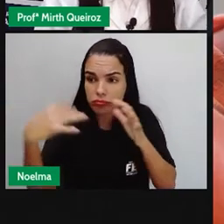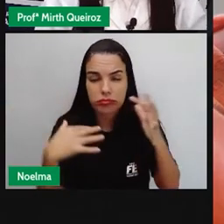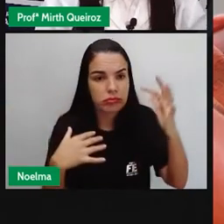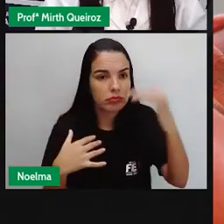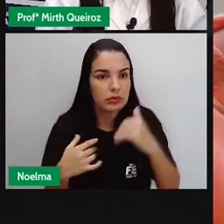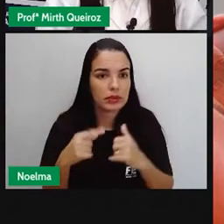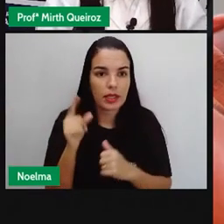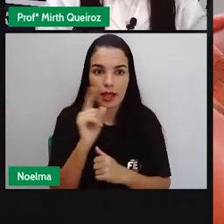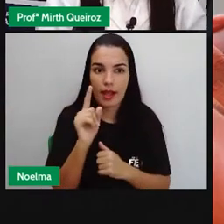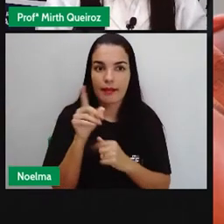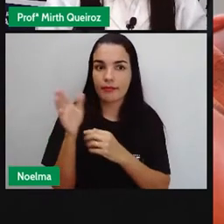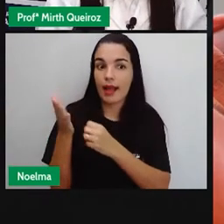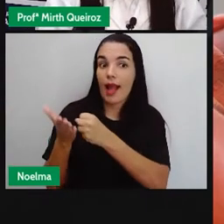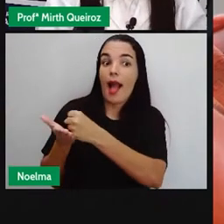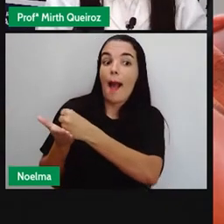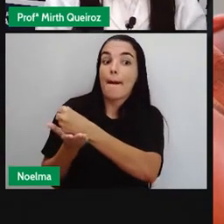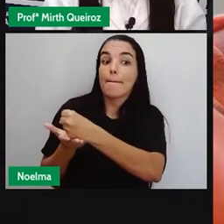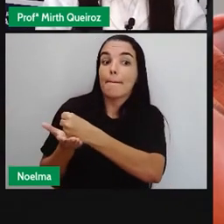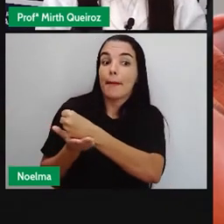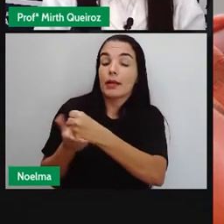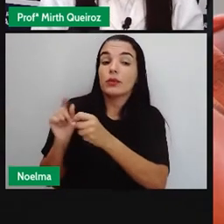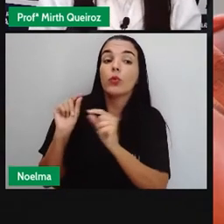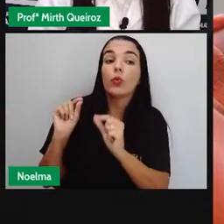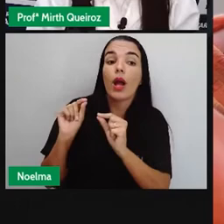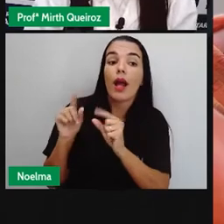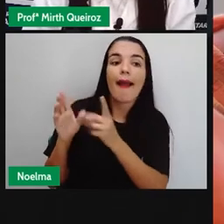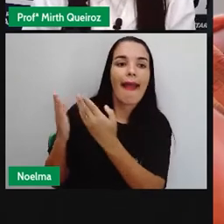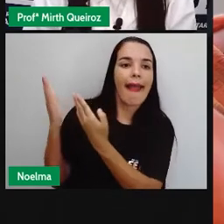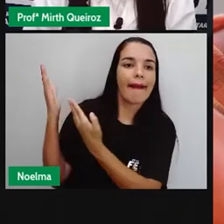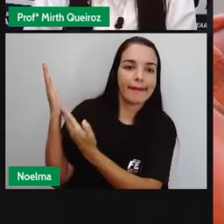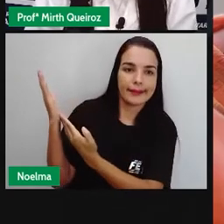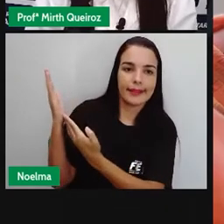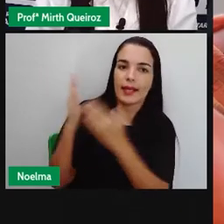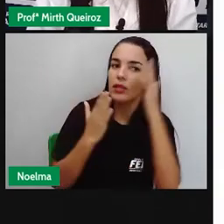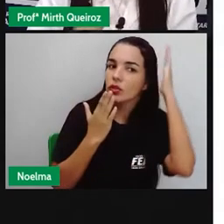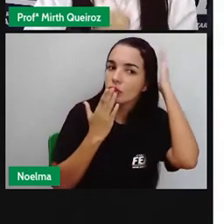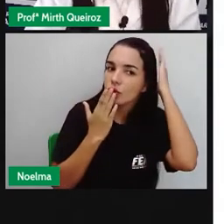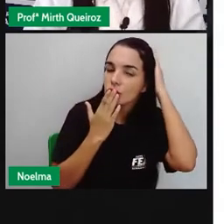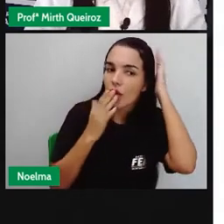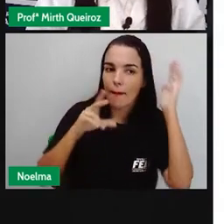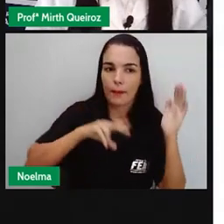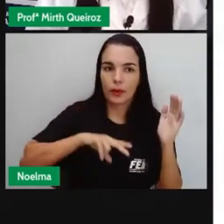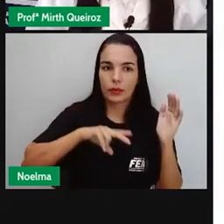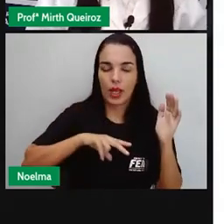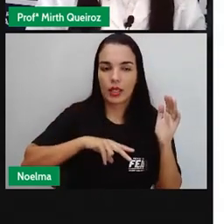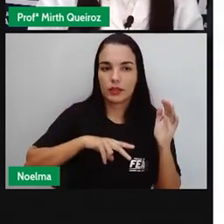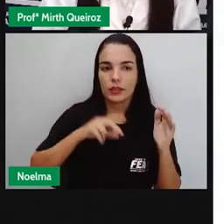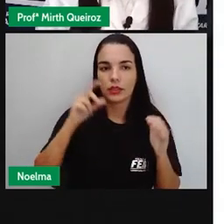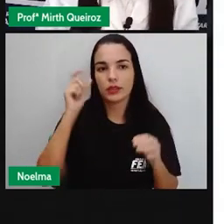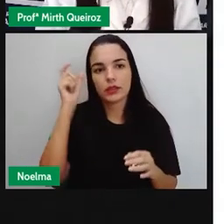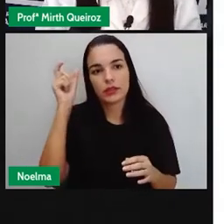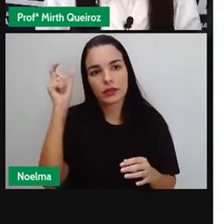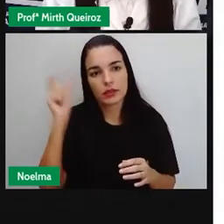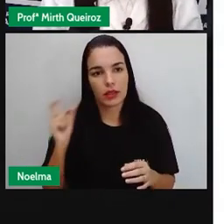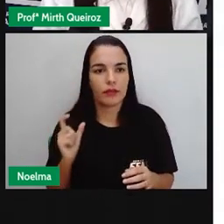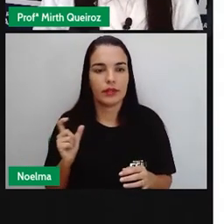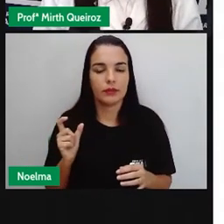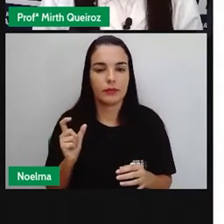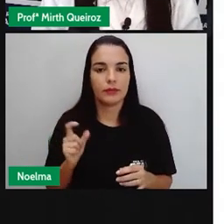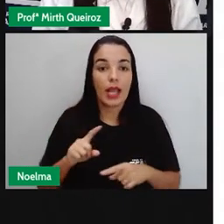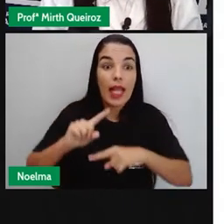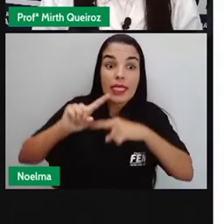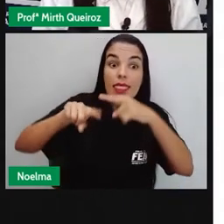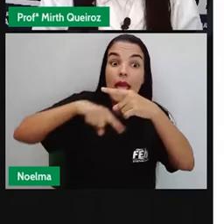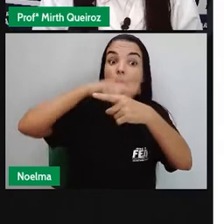A população, a base da população seriam os índios, os portugueses e os negros africanos. Aí, posteriormente, vem aí os